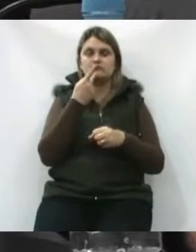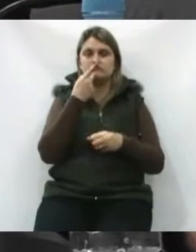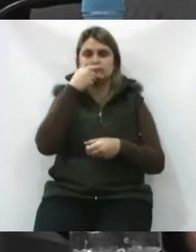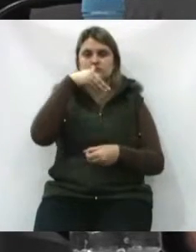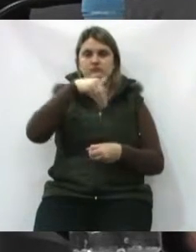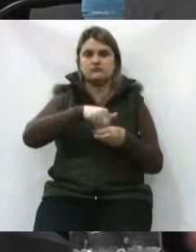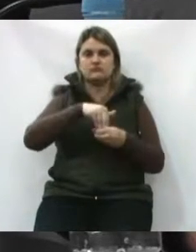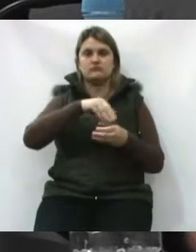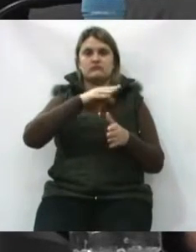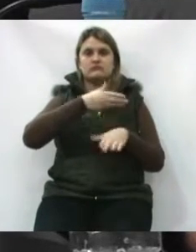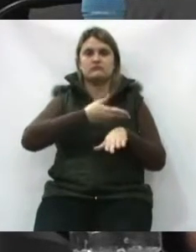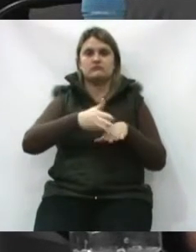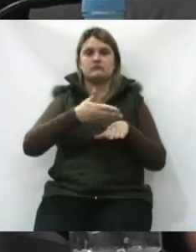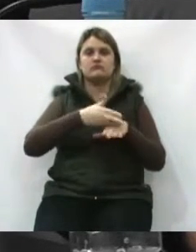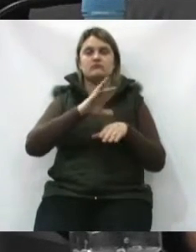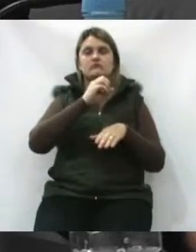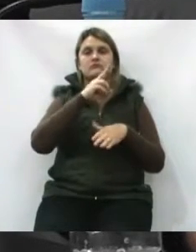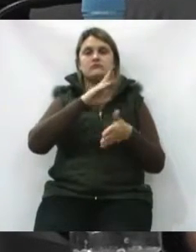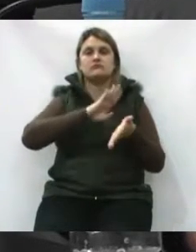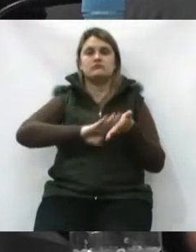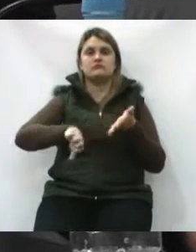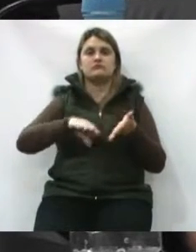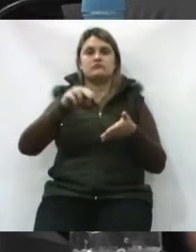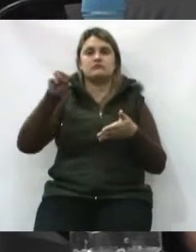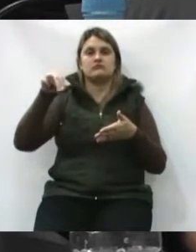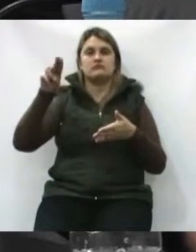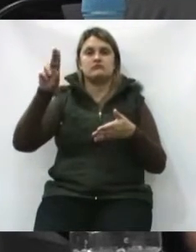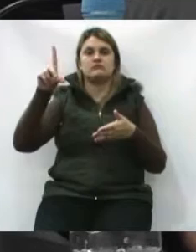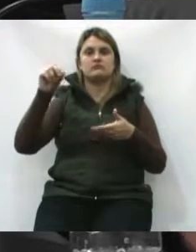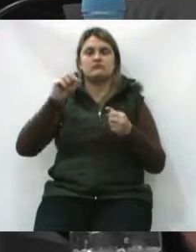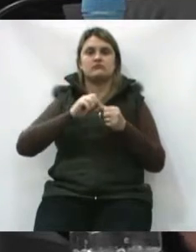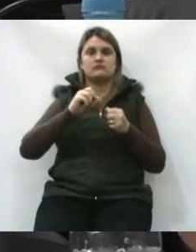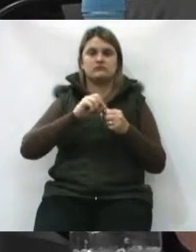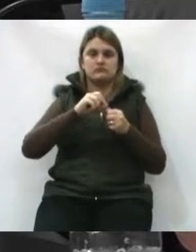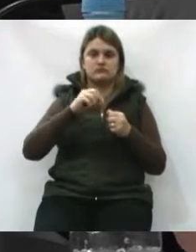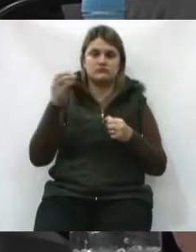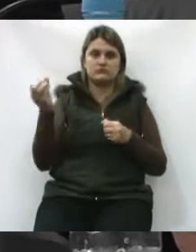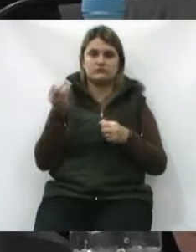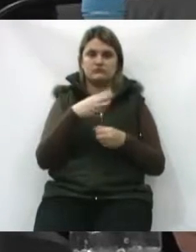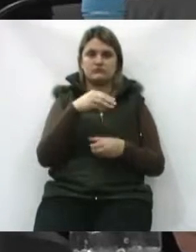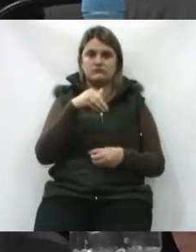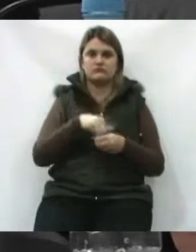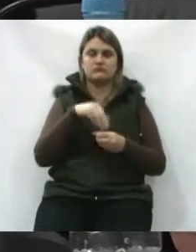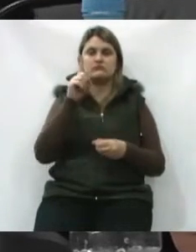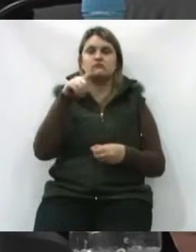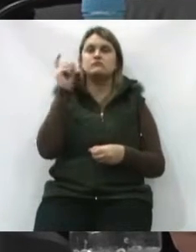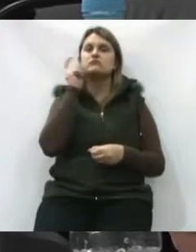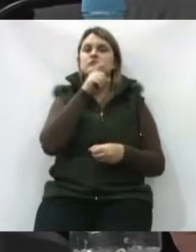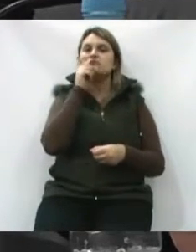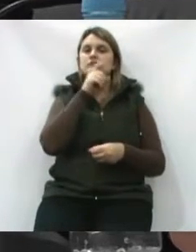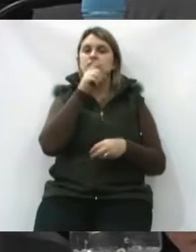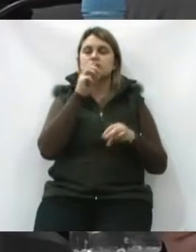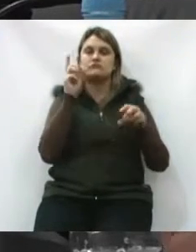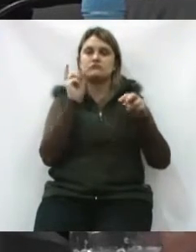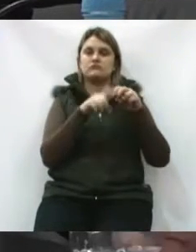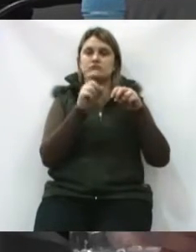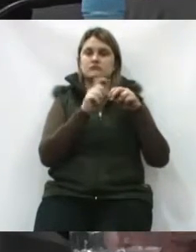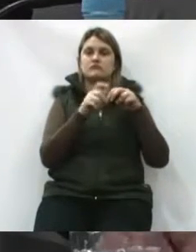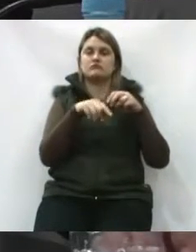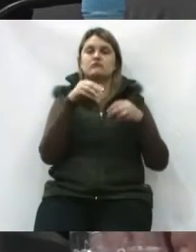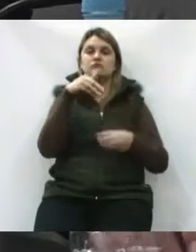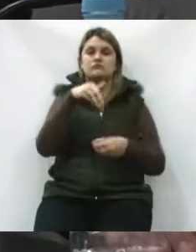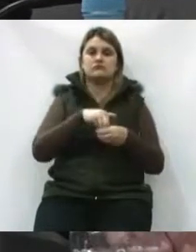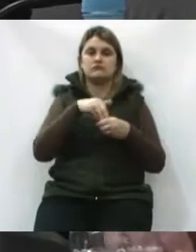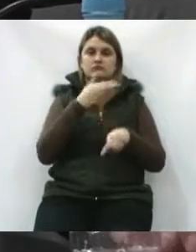voto nulo ou em branco, que isso gerará novas eleições. Isto é lenda. Isto é lenda. O